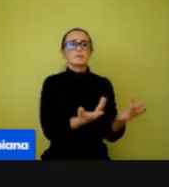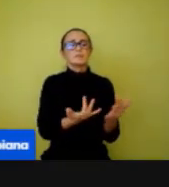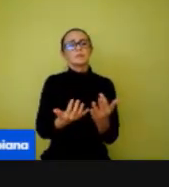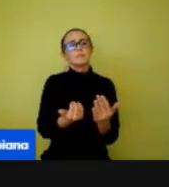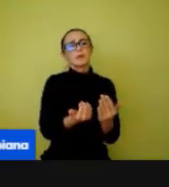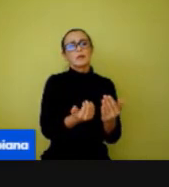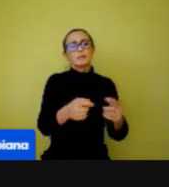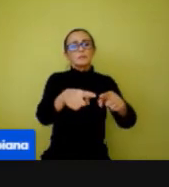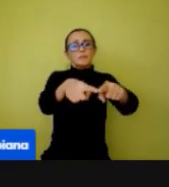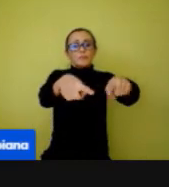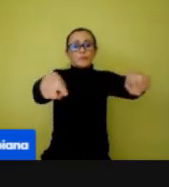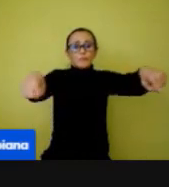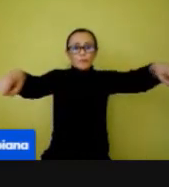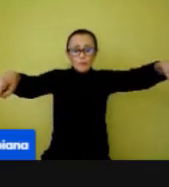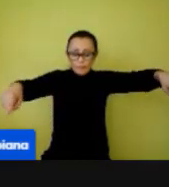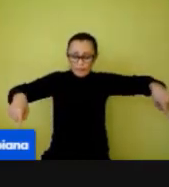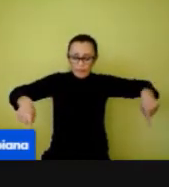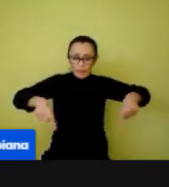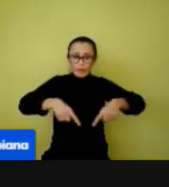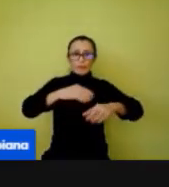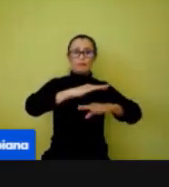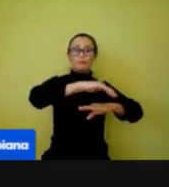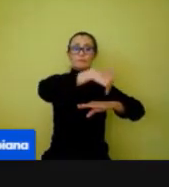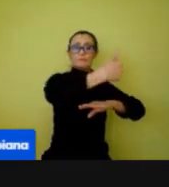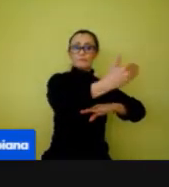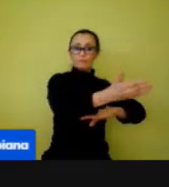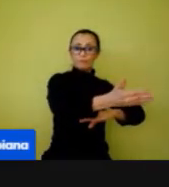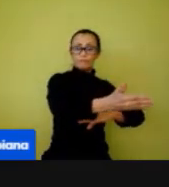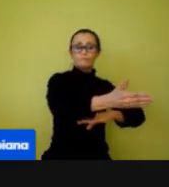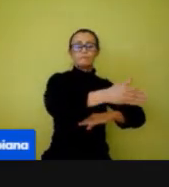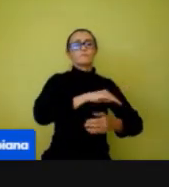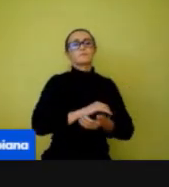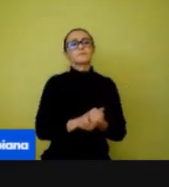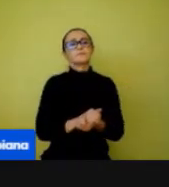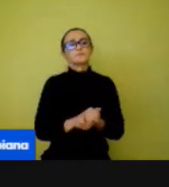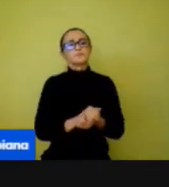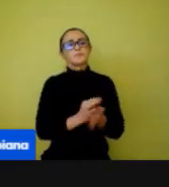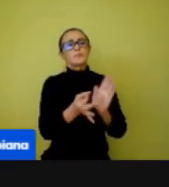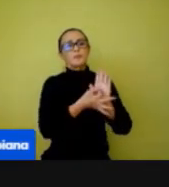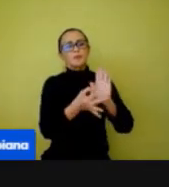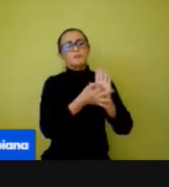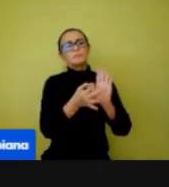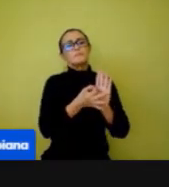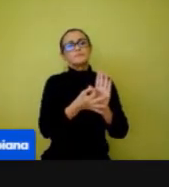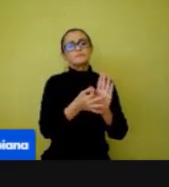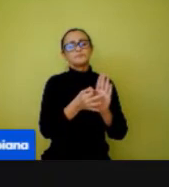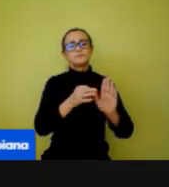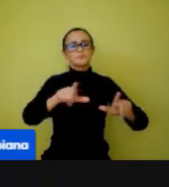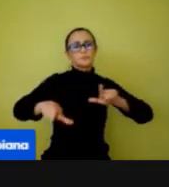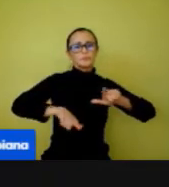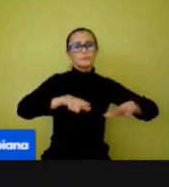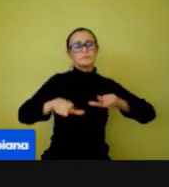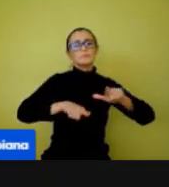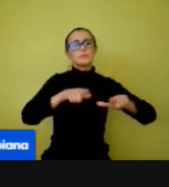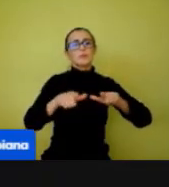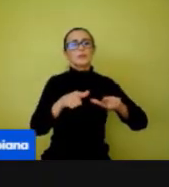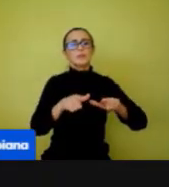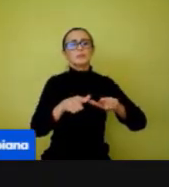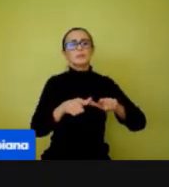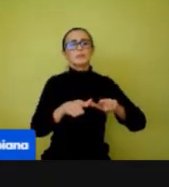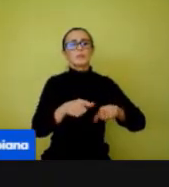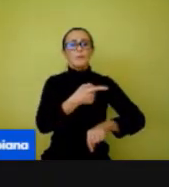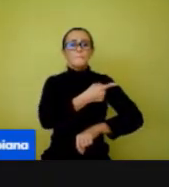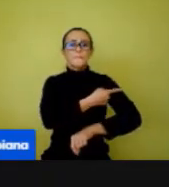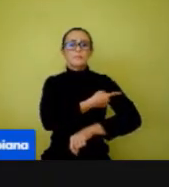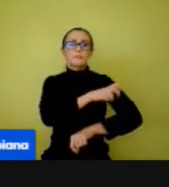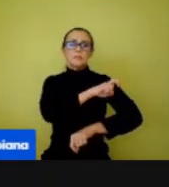distanciamento. Qual é a nossa sugestão? Quem trabalha com a educação infantil, com os alunos pequenos, de primeiro ao quinto ano,